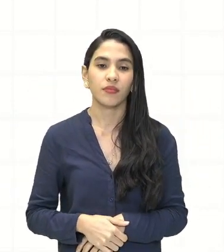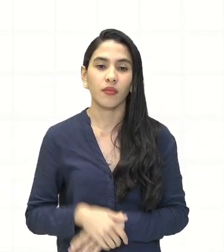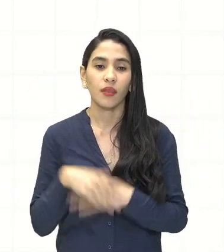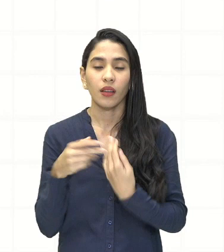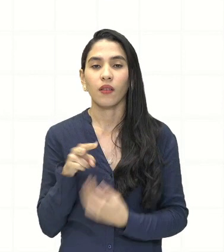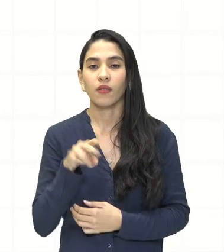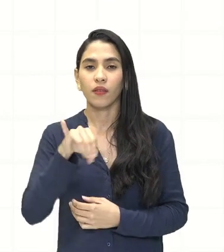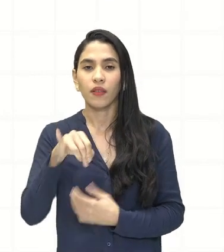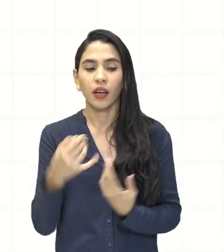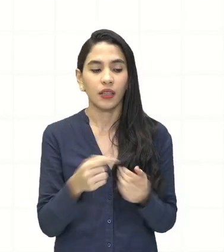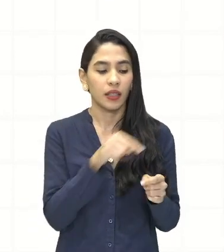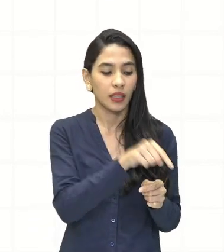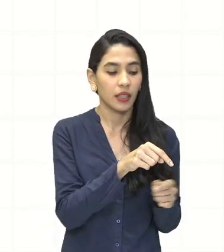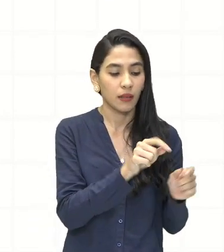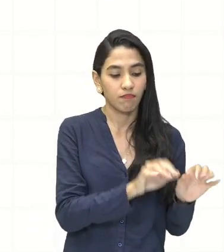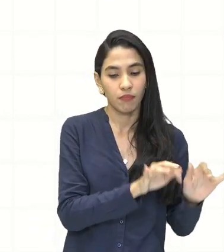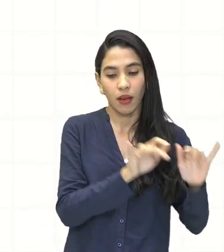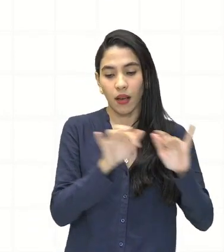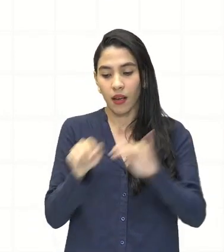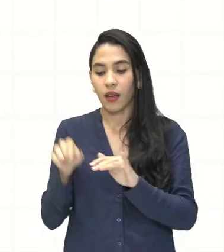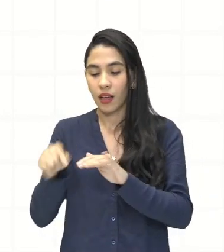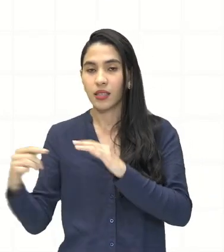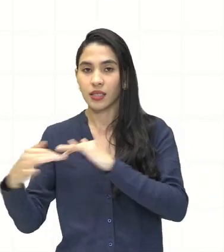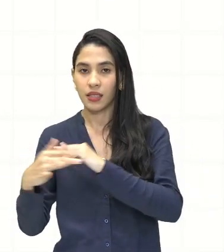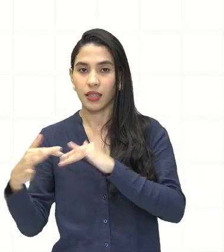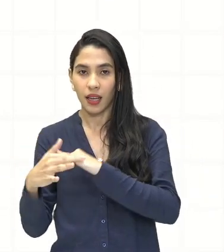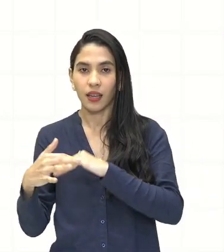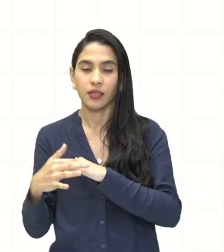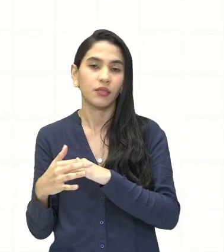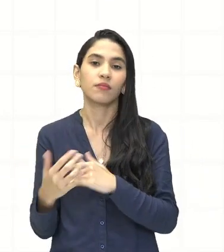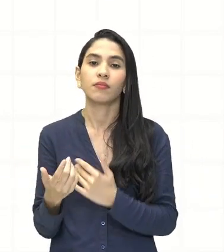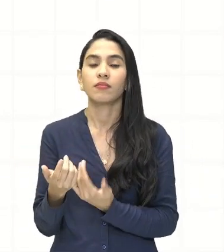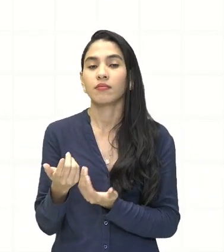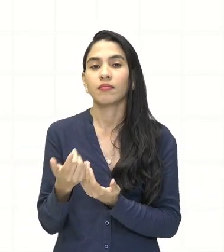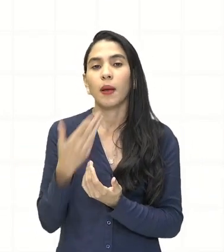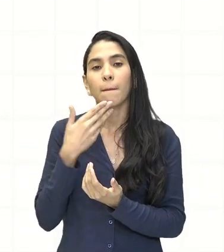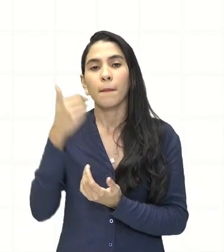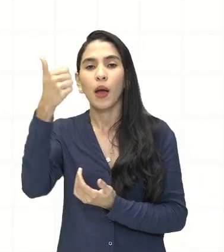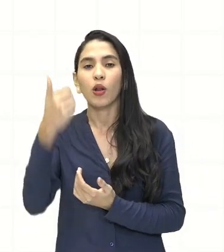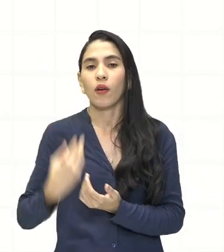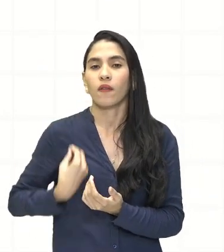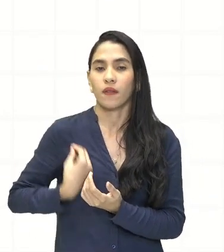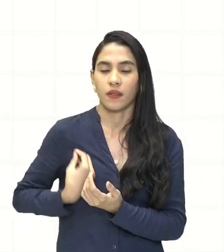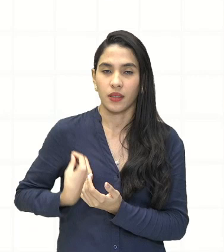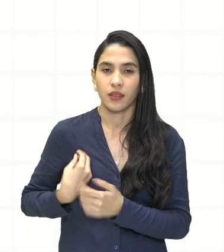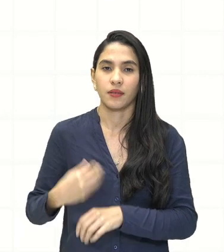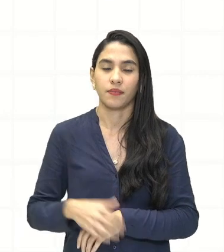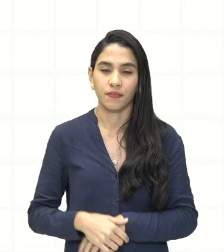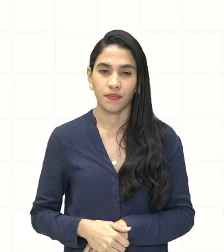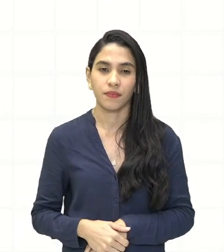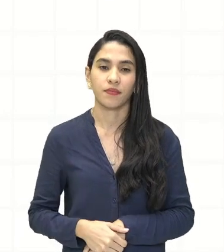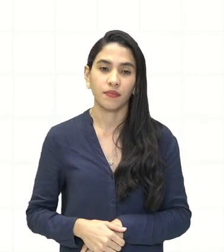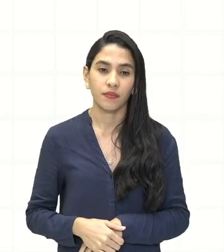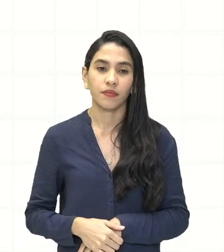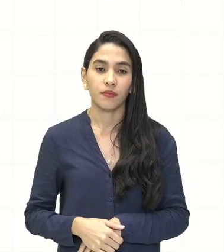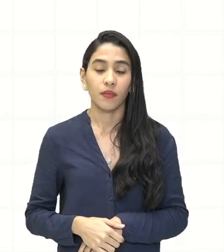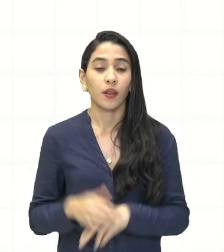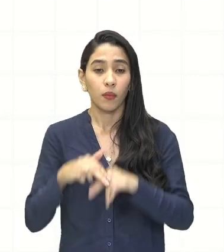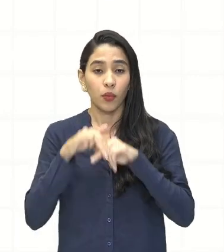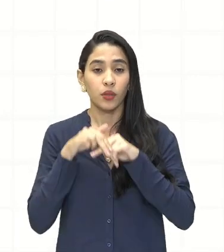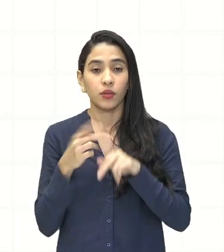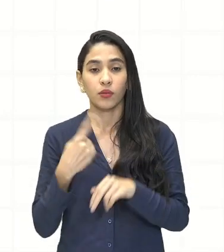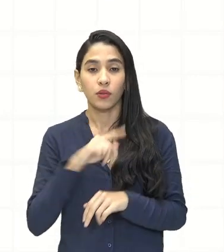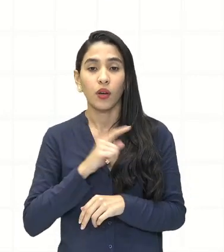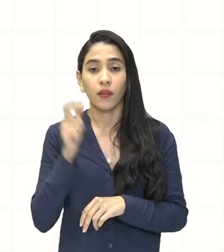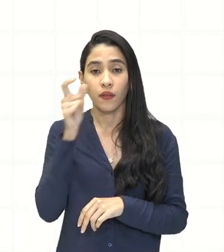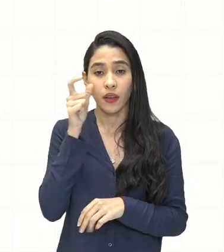vão começar a sair do campo e ir para as cidades em busca de melhorias na condição de vida. E é por conta disso também que nós vamos